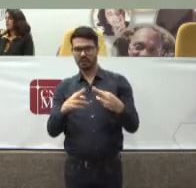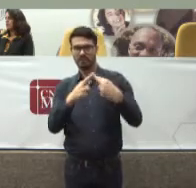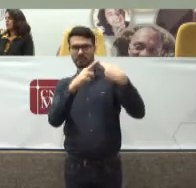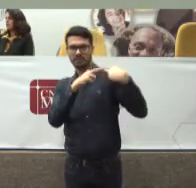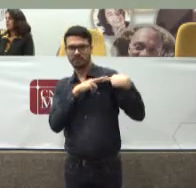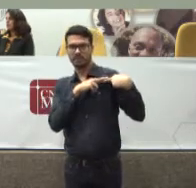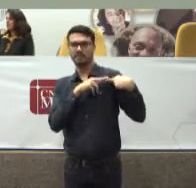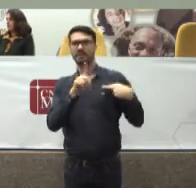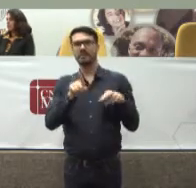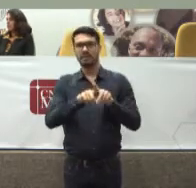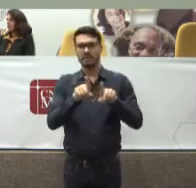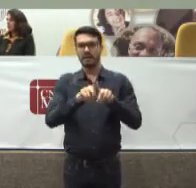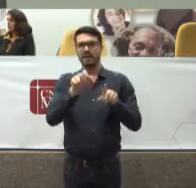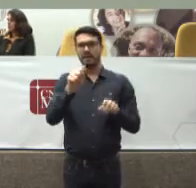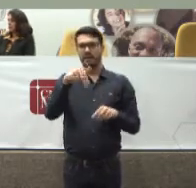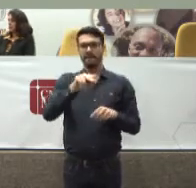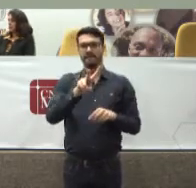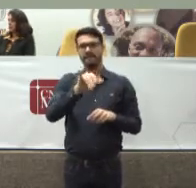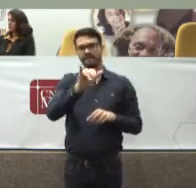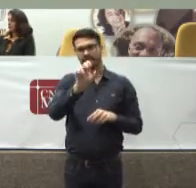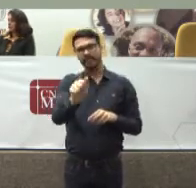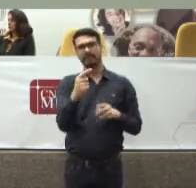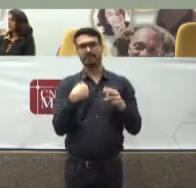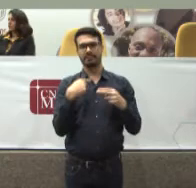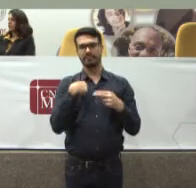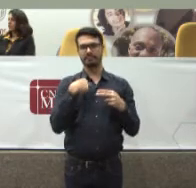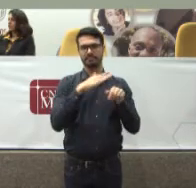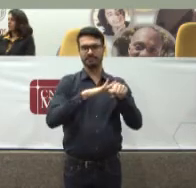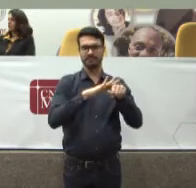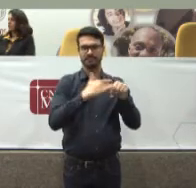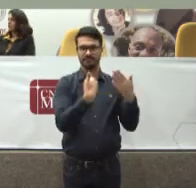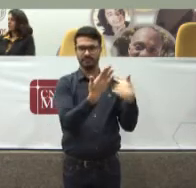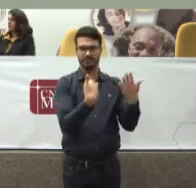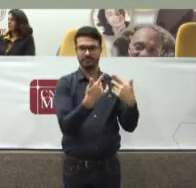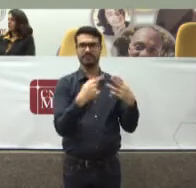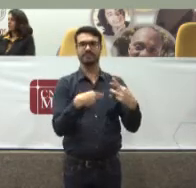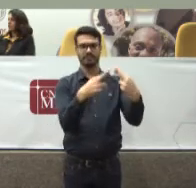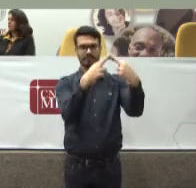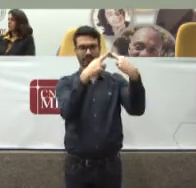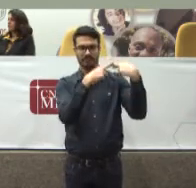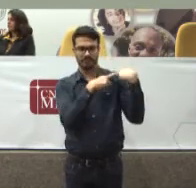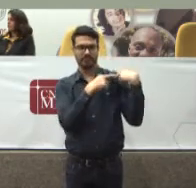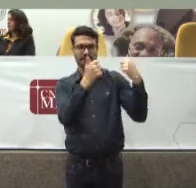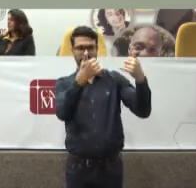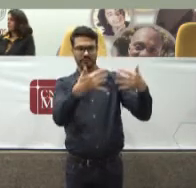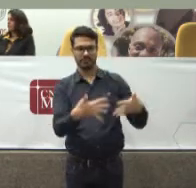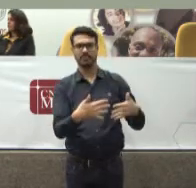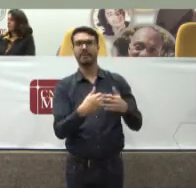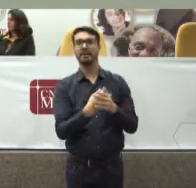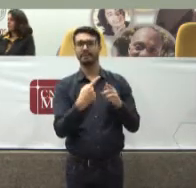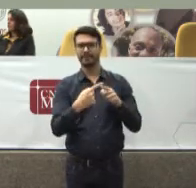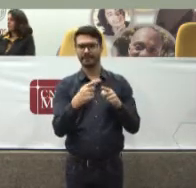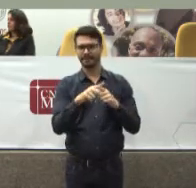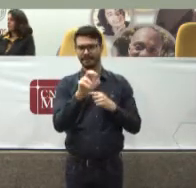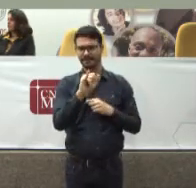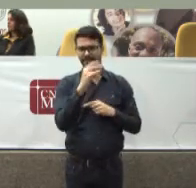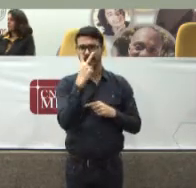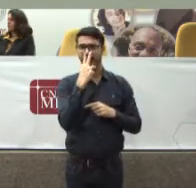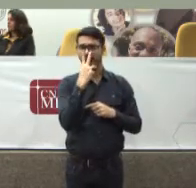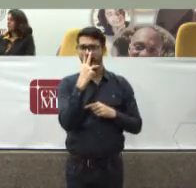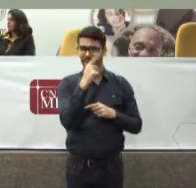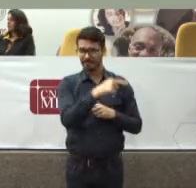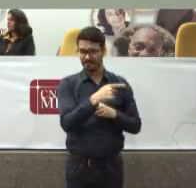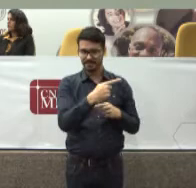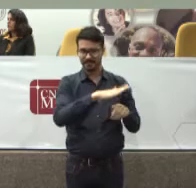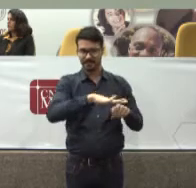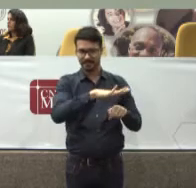assento Para que a Secretaria Estadual De Saúde Tenha assento Por quê? Porque se alguém Acha Que as questões